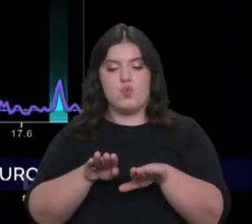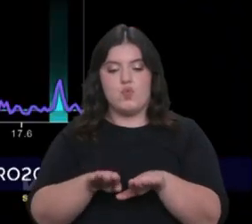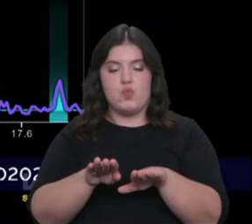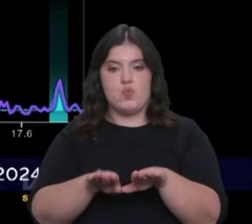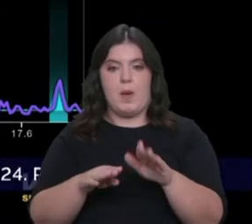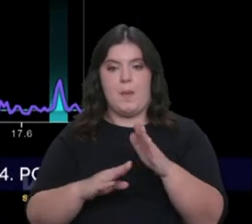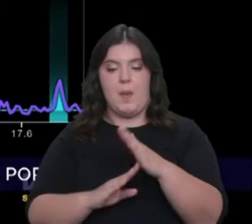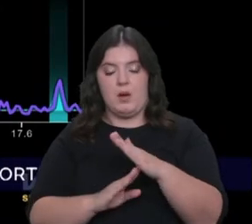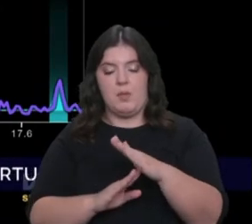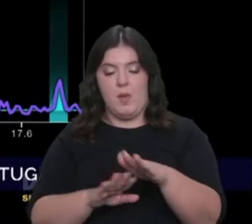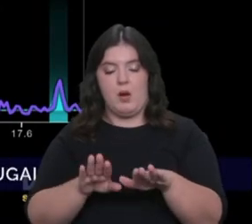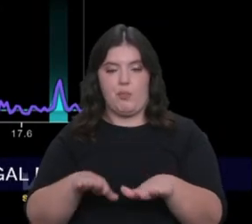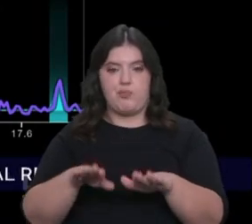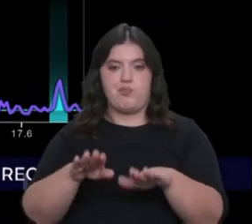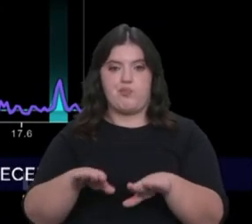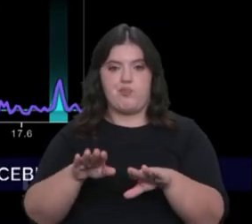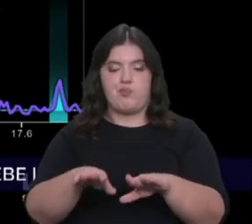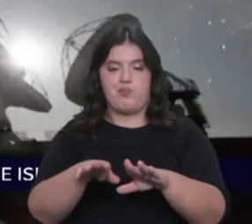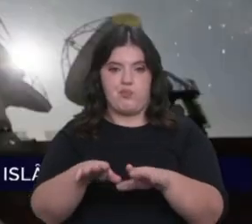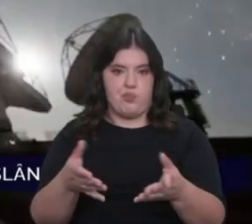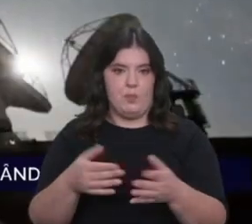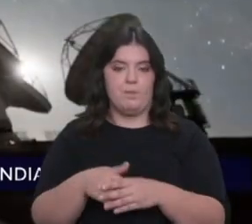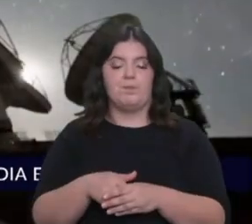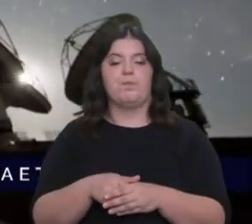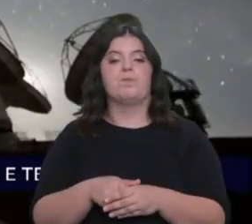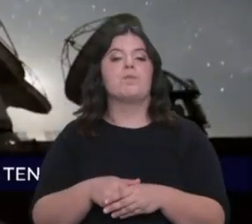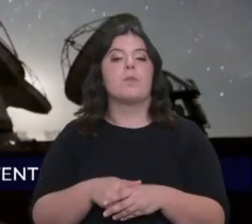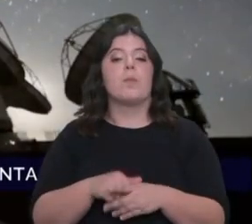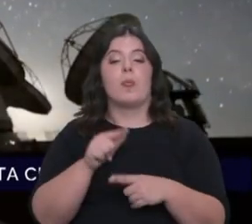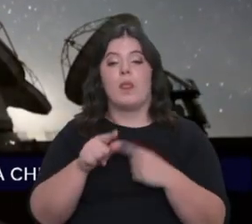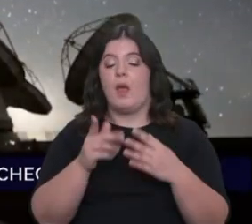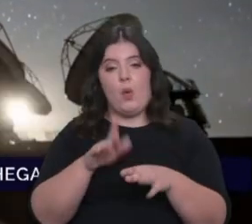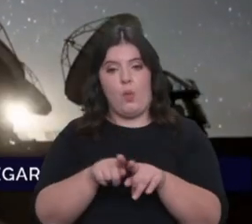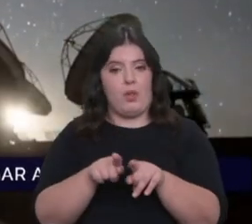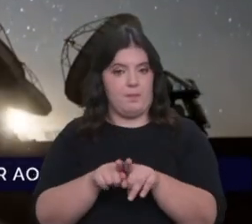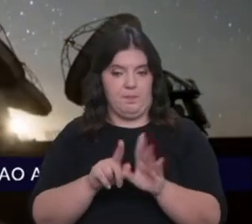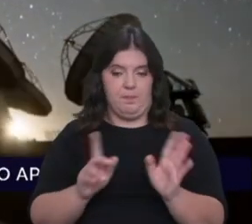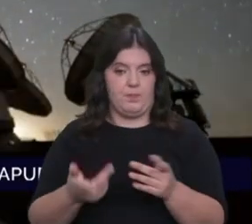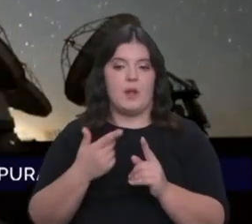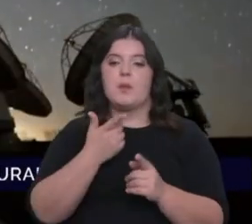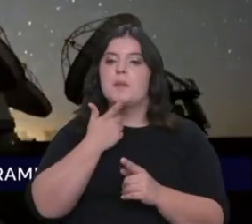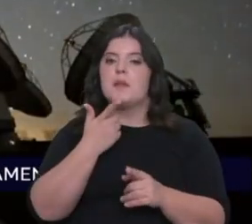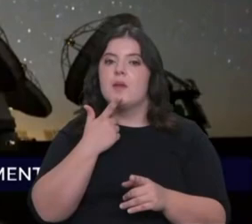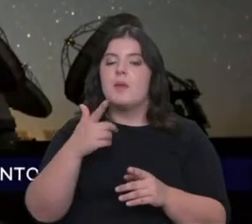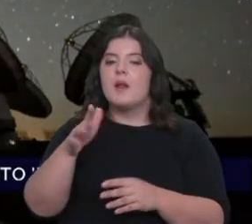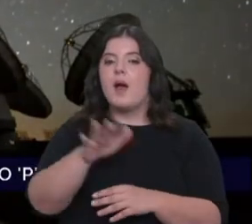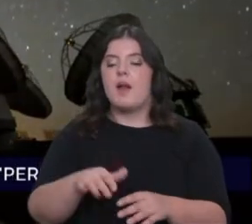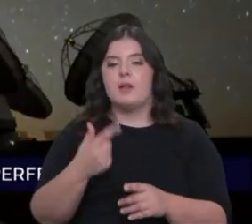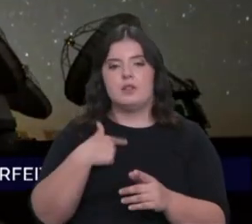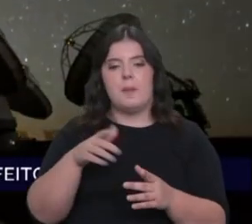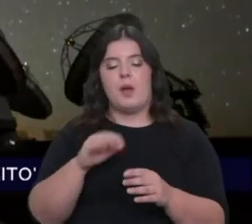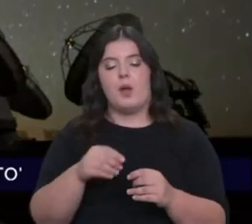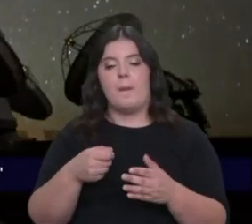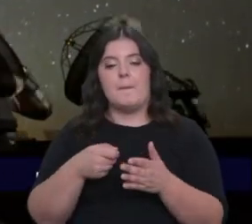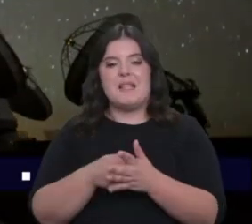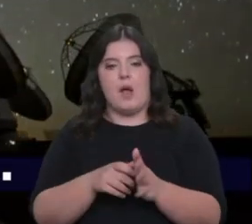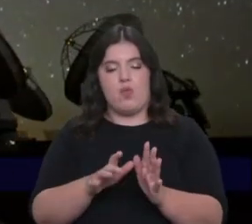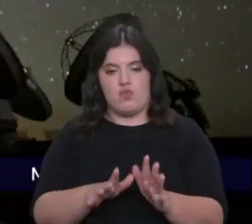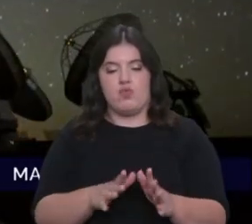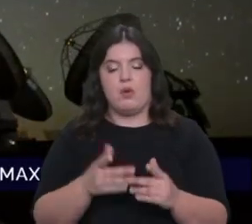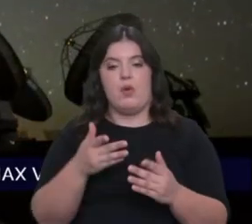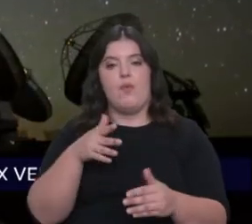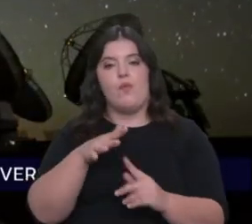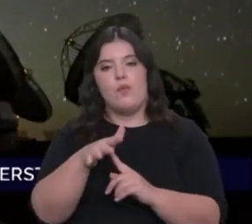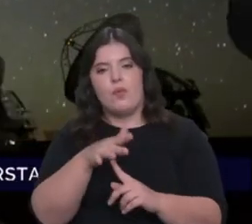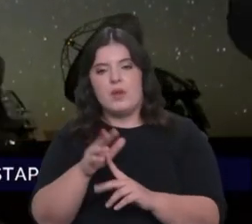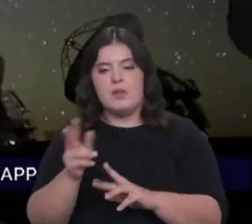pararem ao longo desse trajeto. E, portanto, precisamos ainda perceber como é que estas zonas de maior pressão afetam, no fundo, também esta